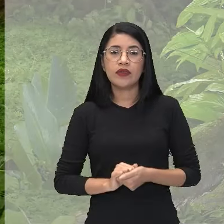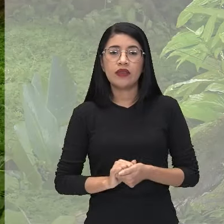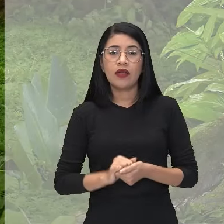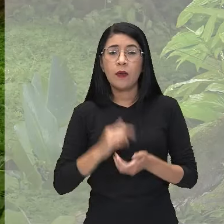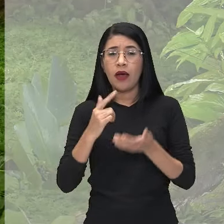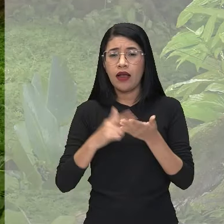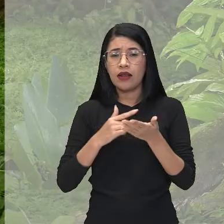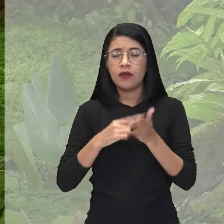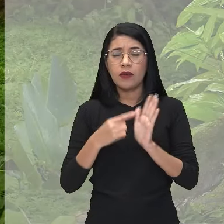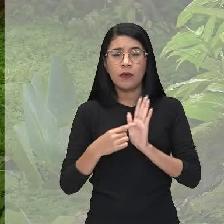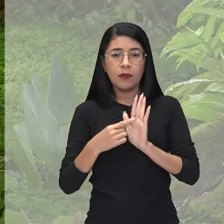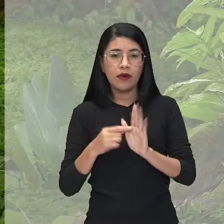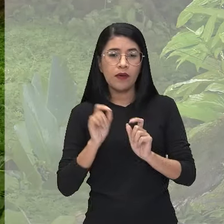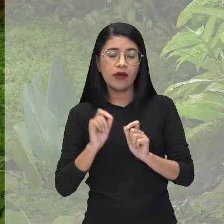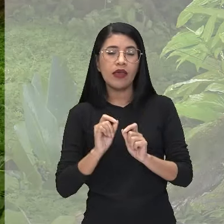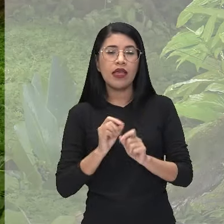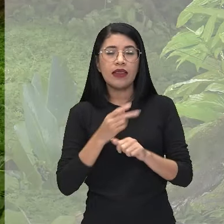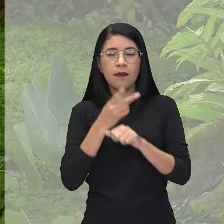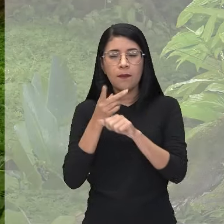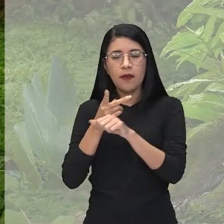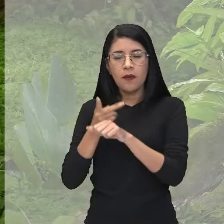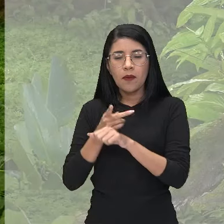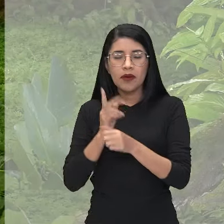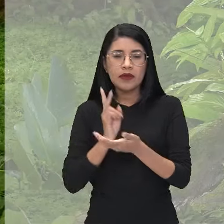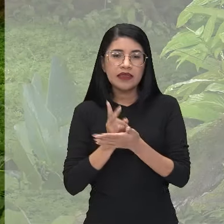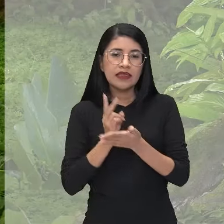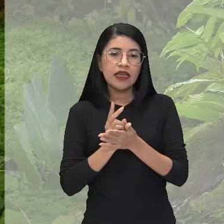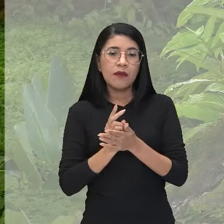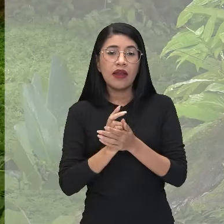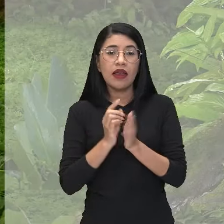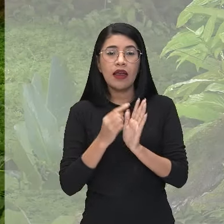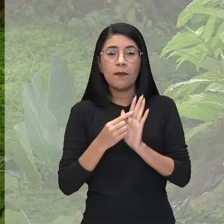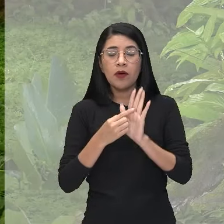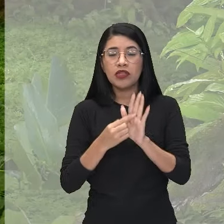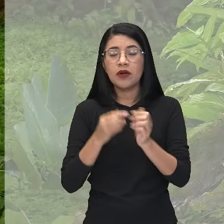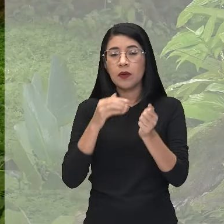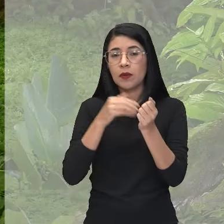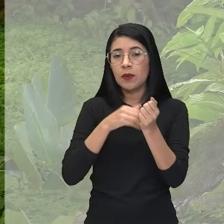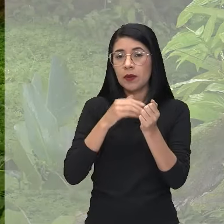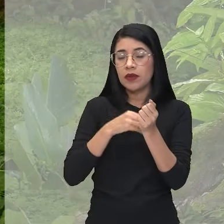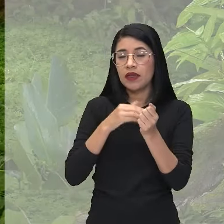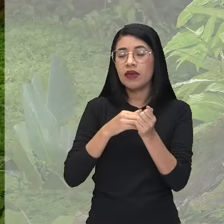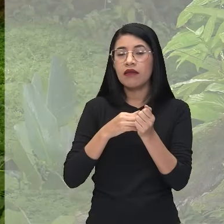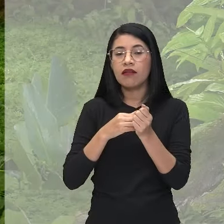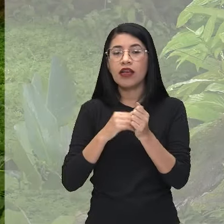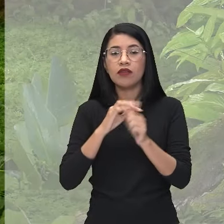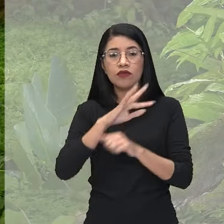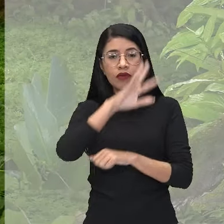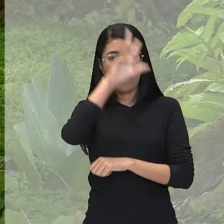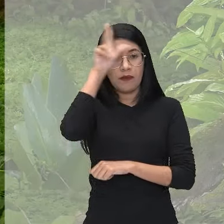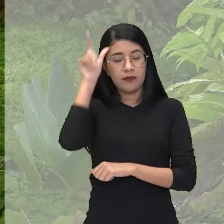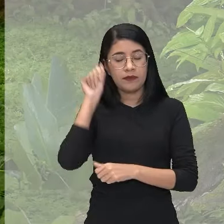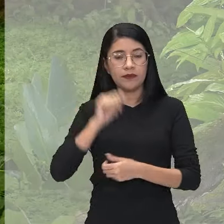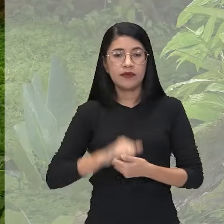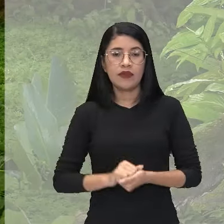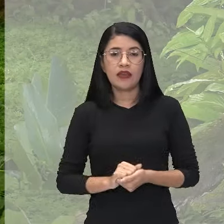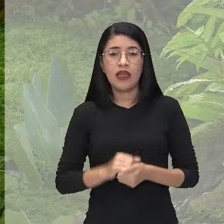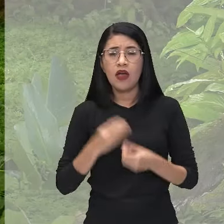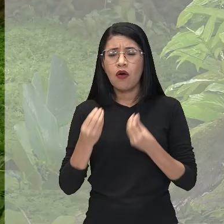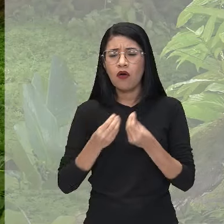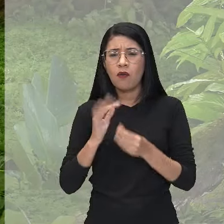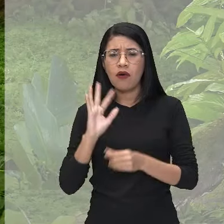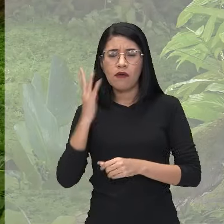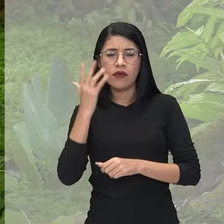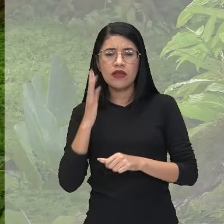vai se destacar aí pela sua busca constante em desvendar a Amazônia, o processo de colonização do